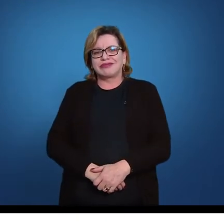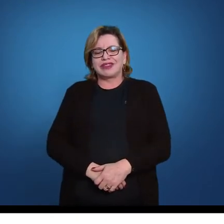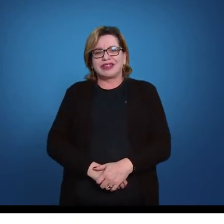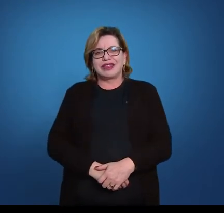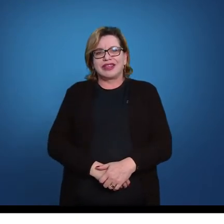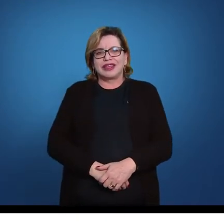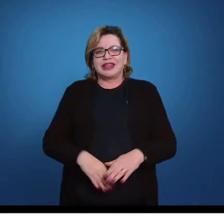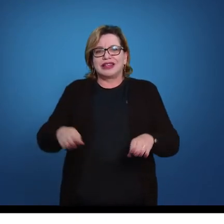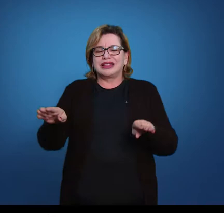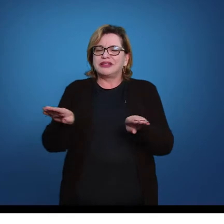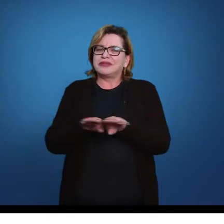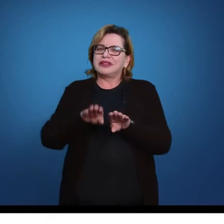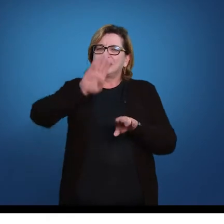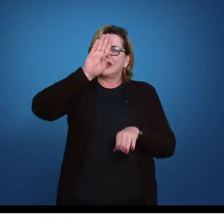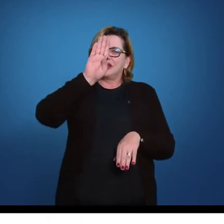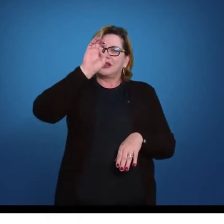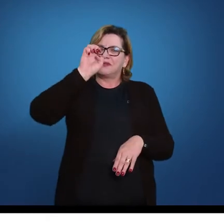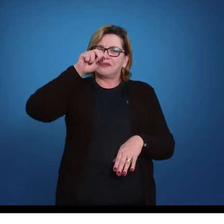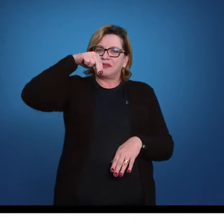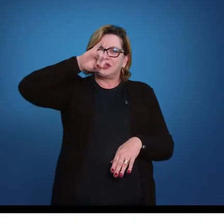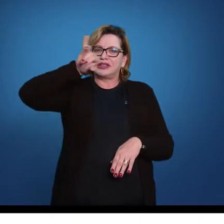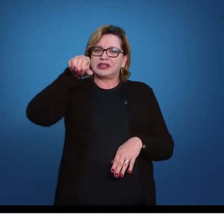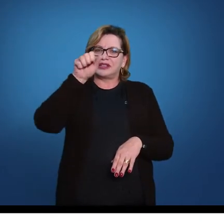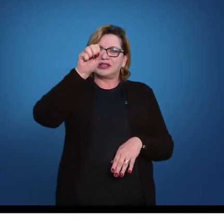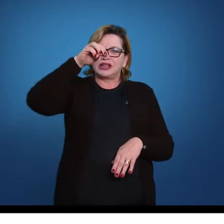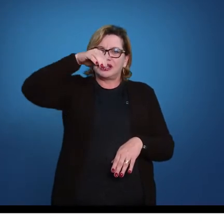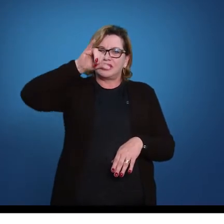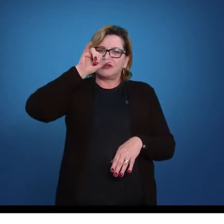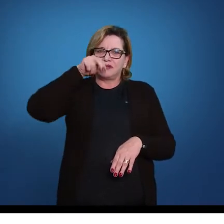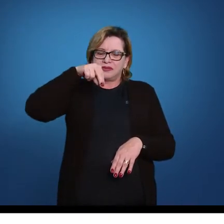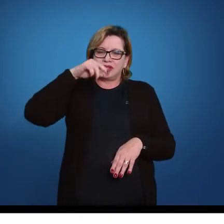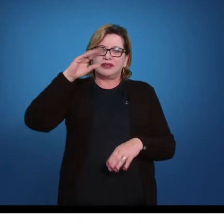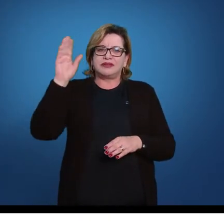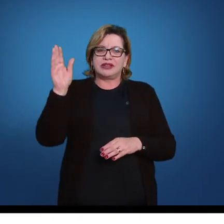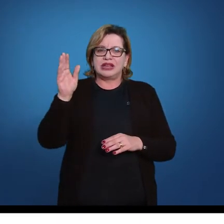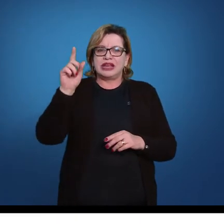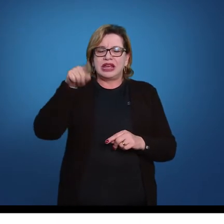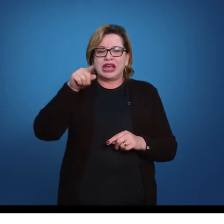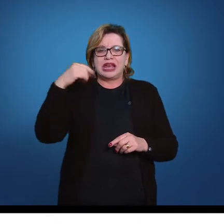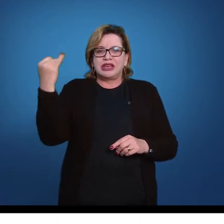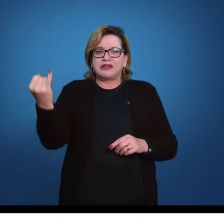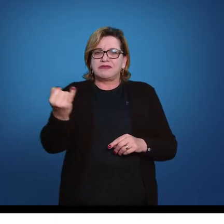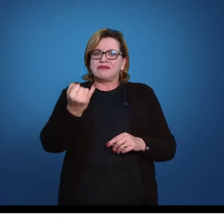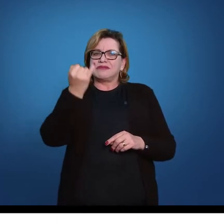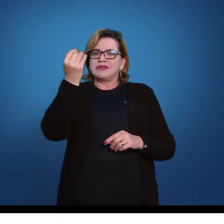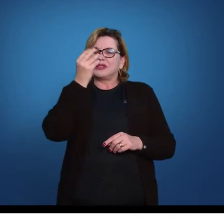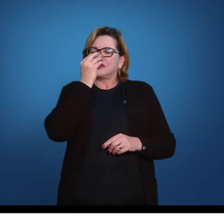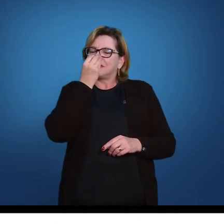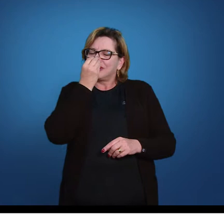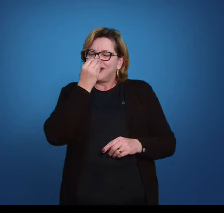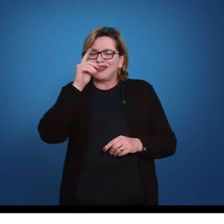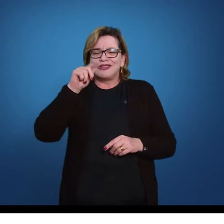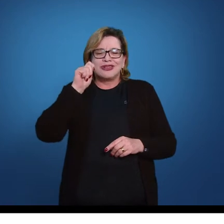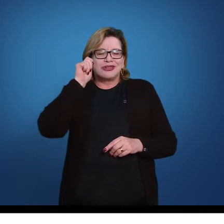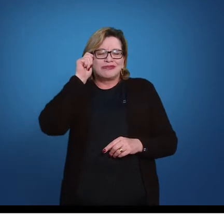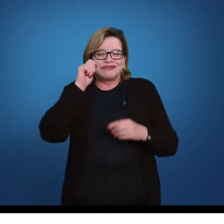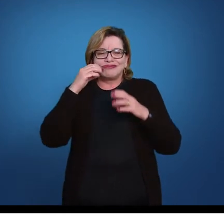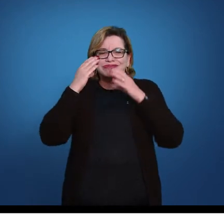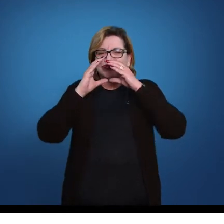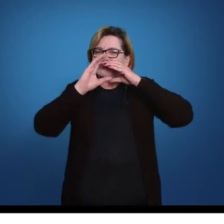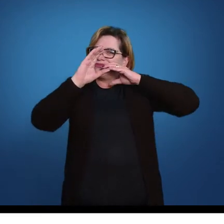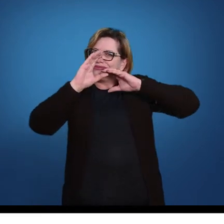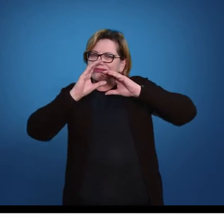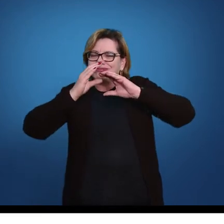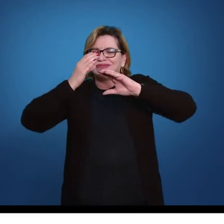Benjamin de Oliveira foi um grande ator, cantor,